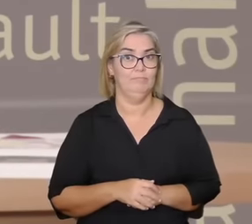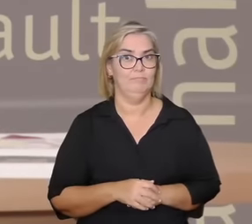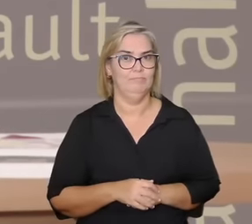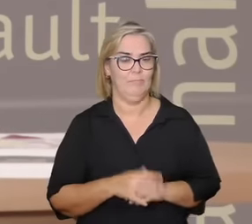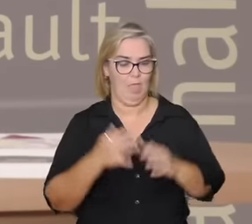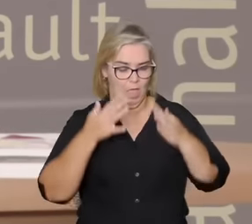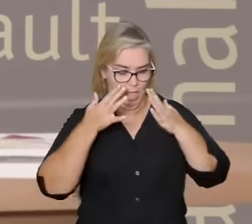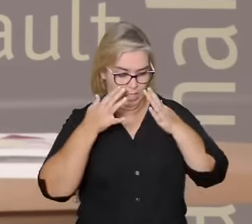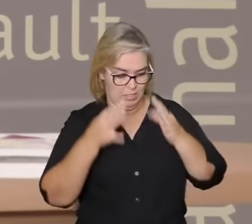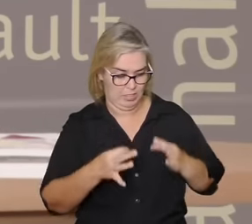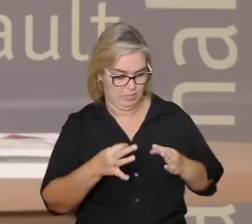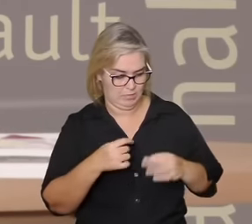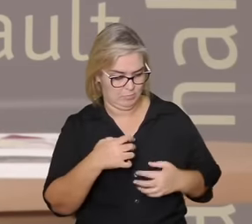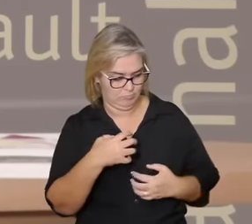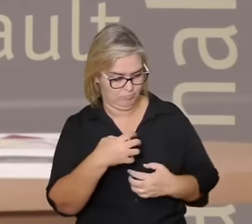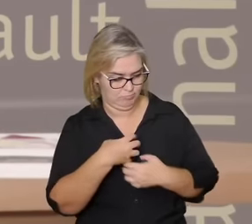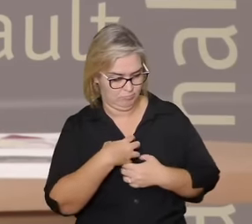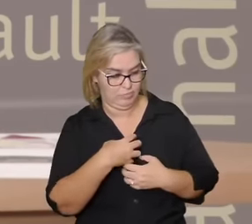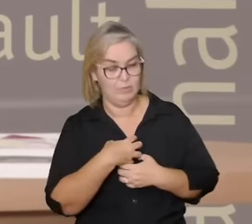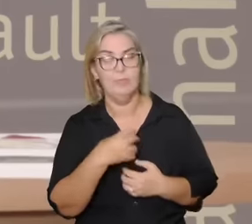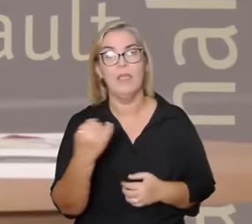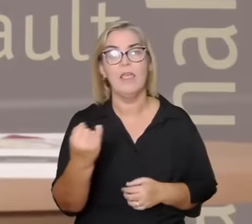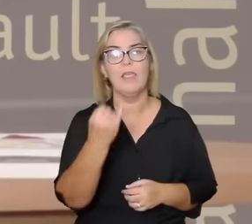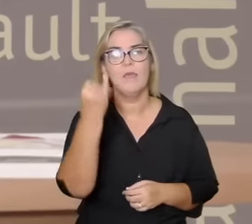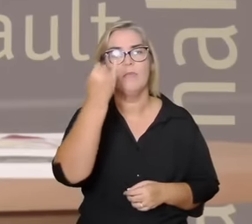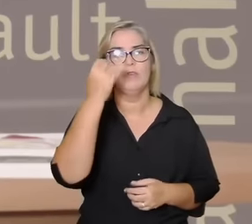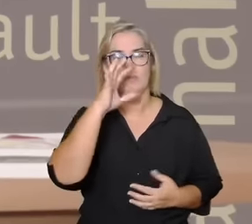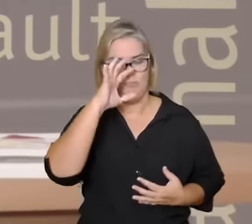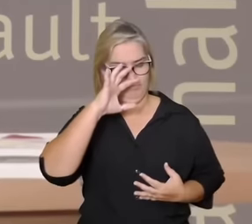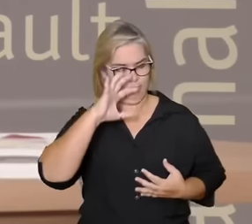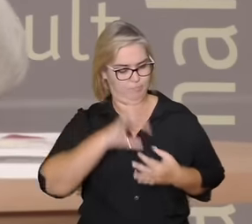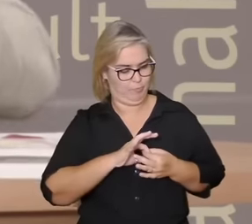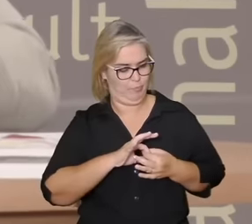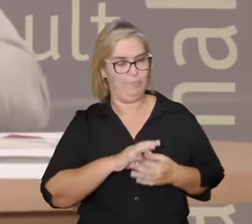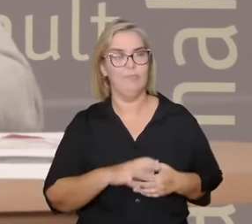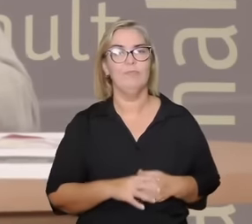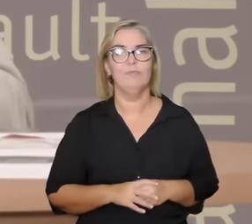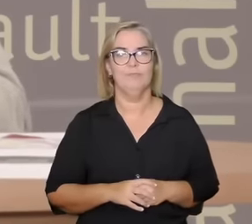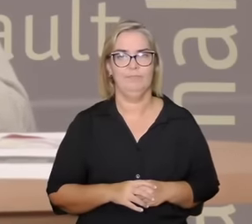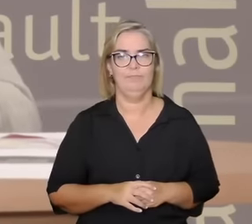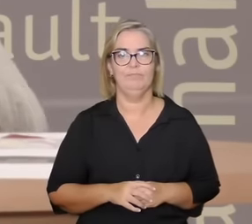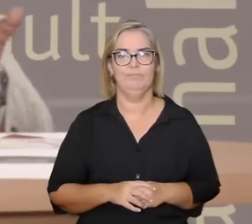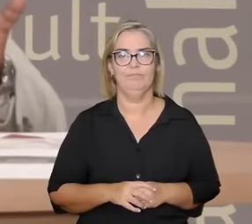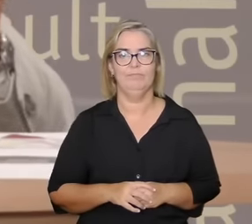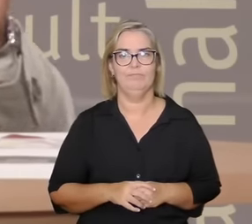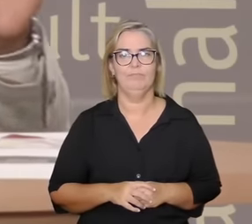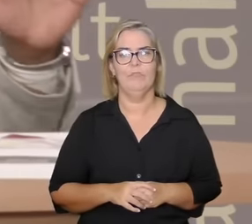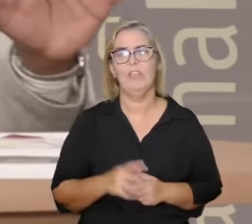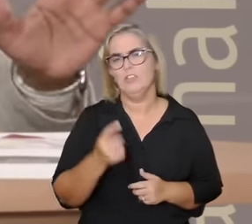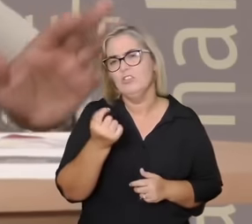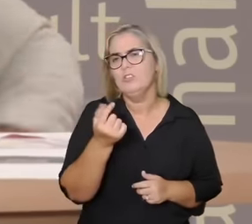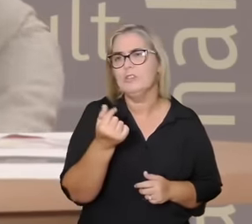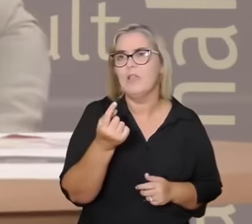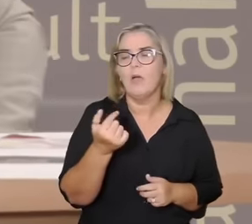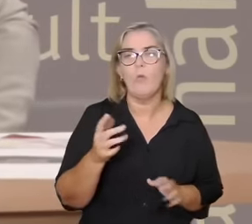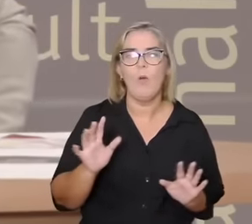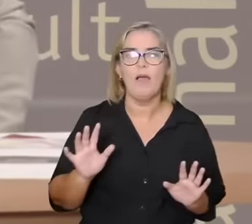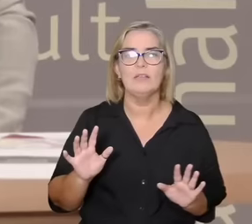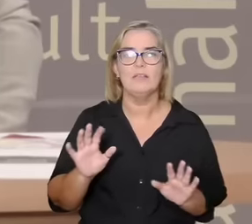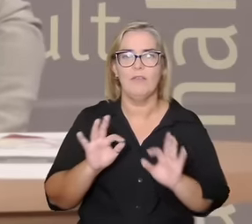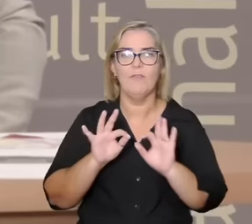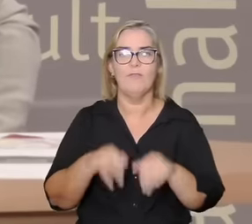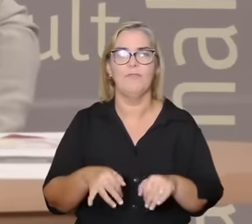sente é manter a conexão com isso eu procuro acho que a está chegando aqui na parte fim da primeira